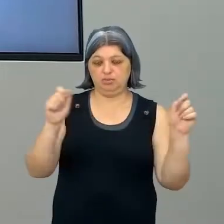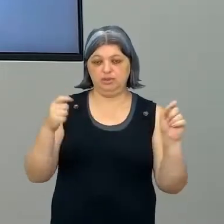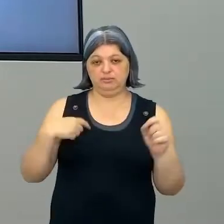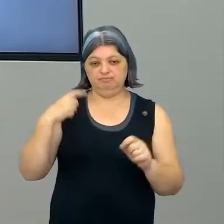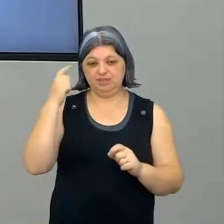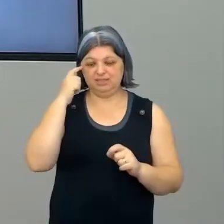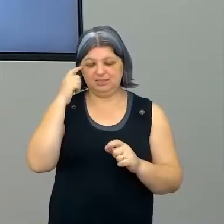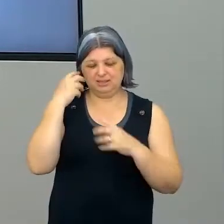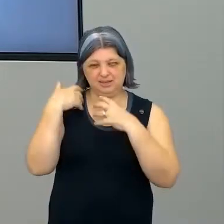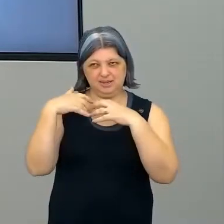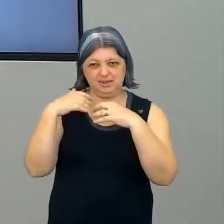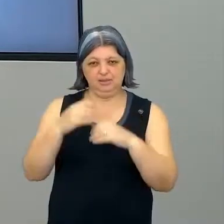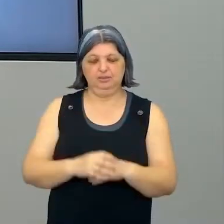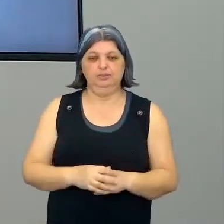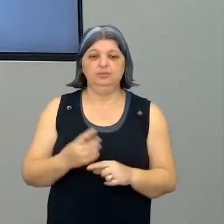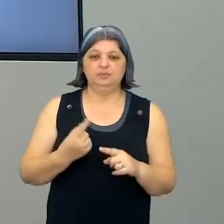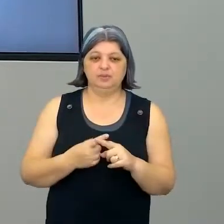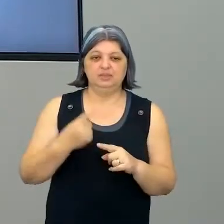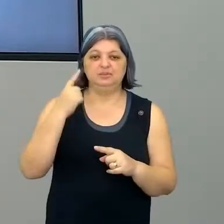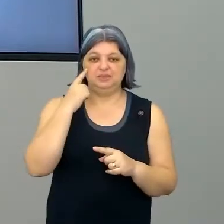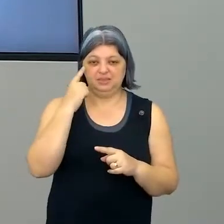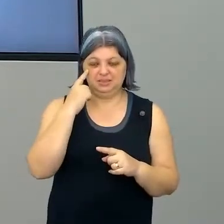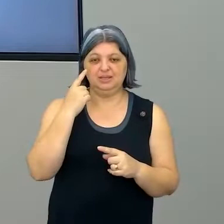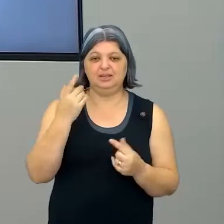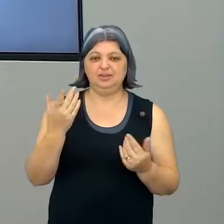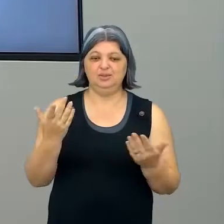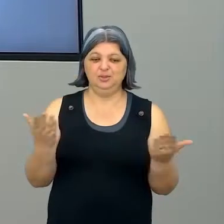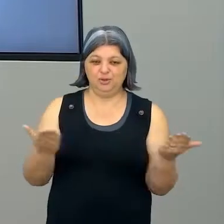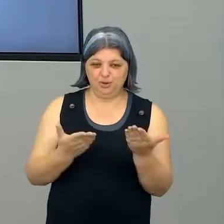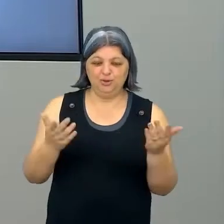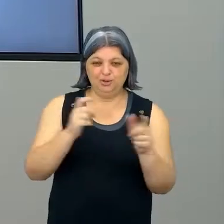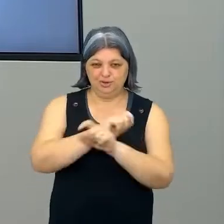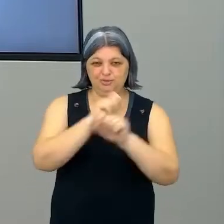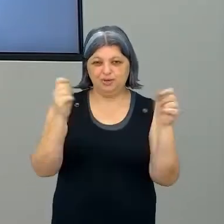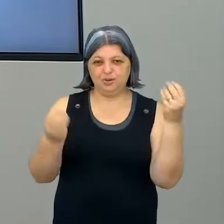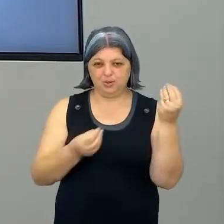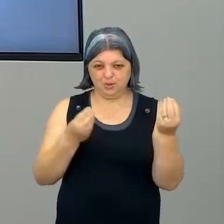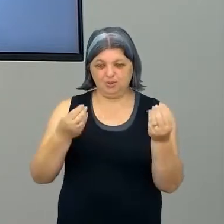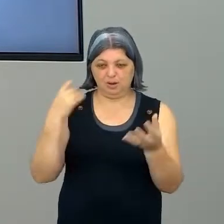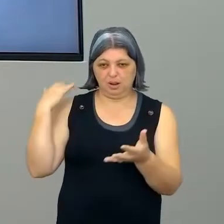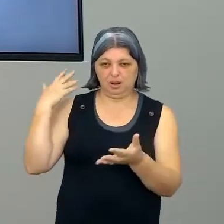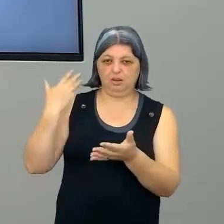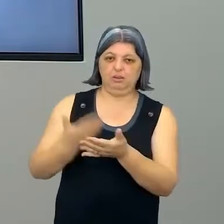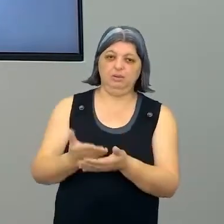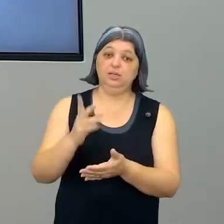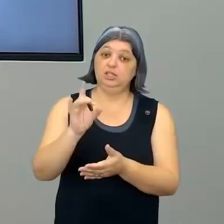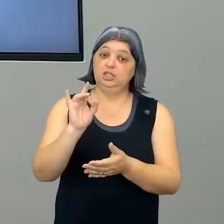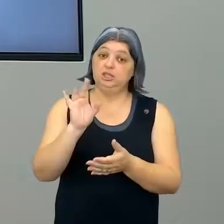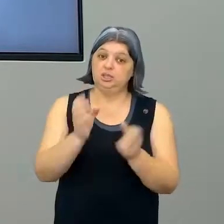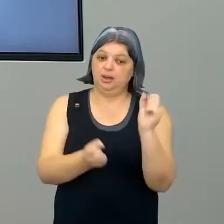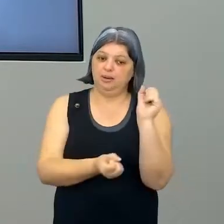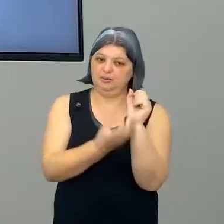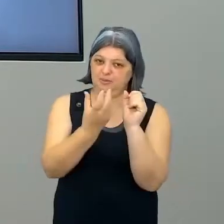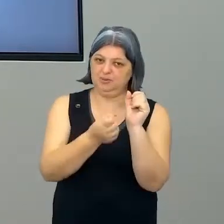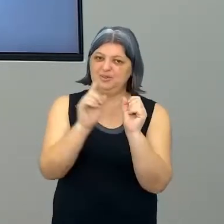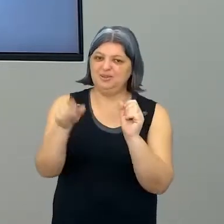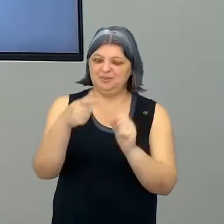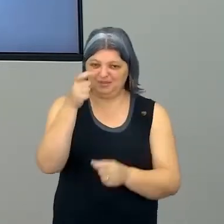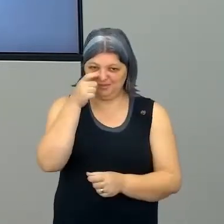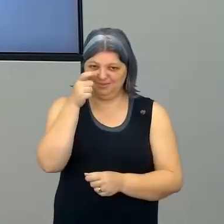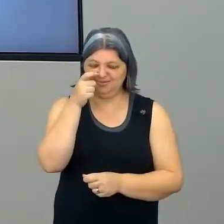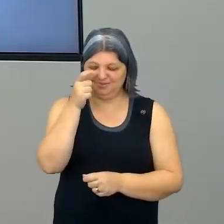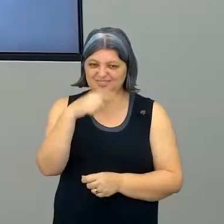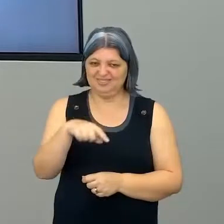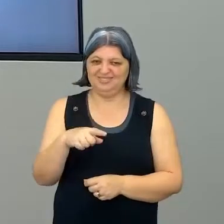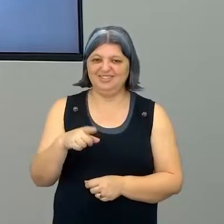é meio impossível eu não trazer um pouco do que foi conversado para cá, né? Lembrando, sem spoilers, porque eu quero que vocês assistam, porque foi muito legal.